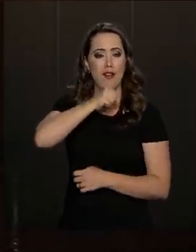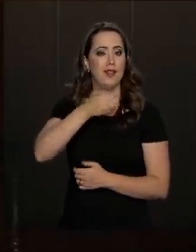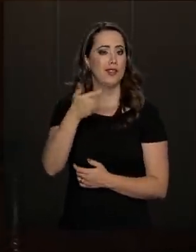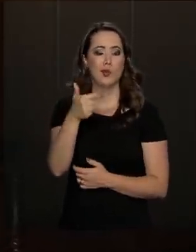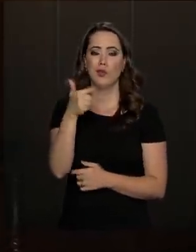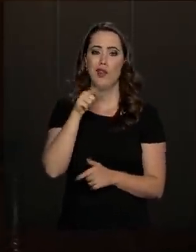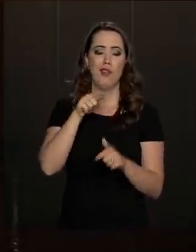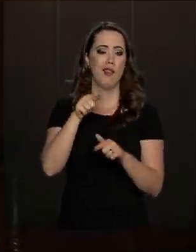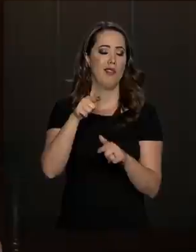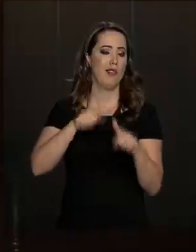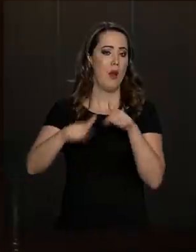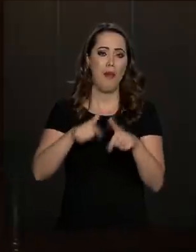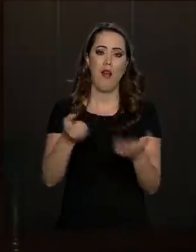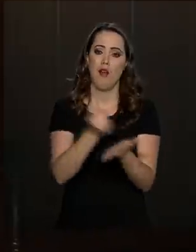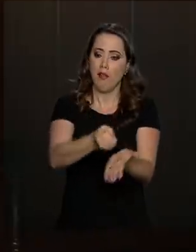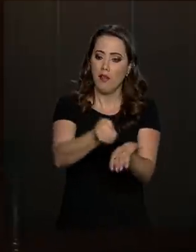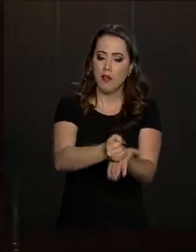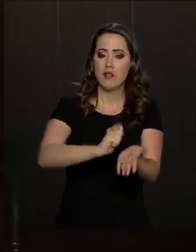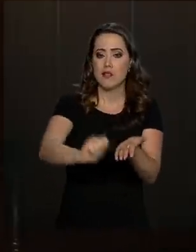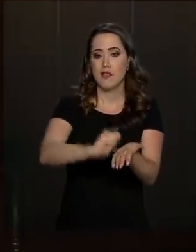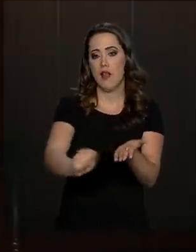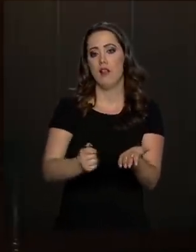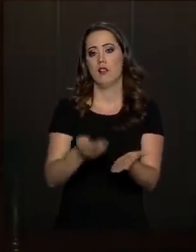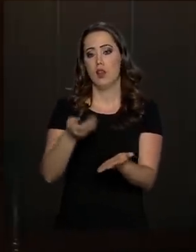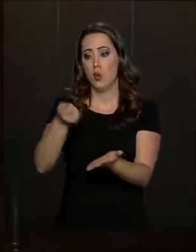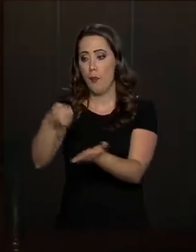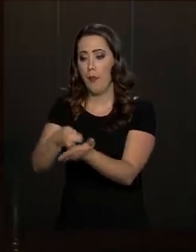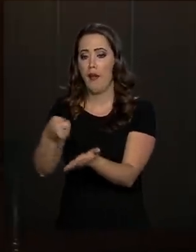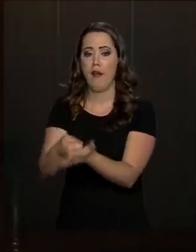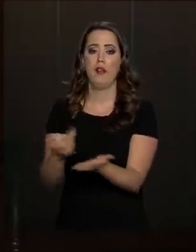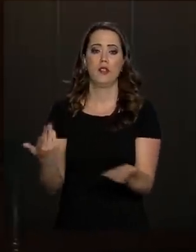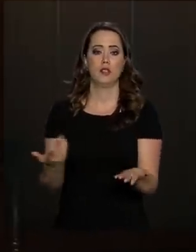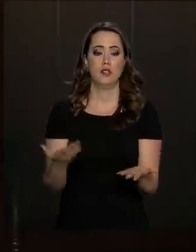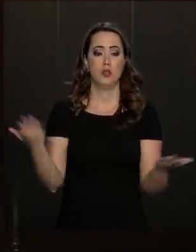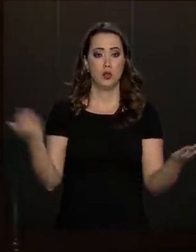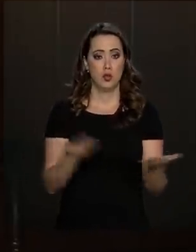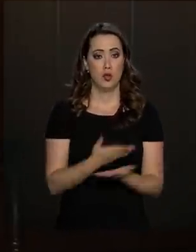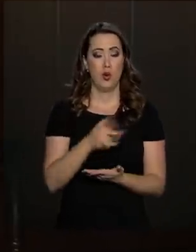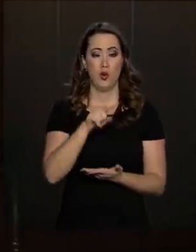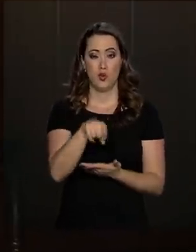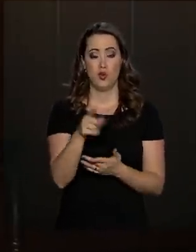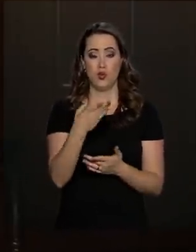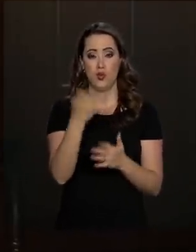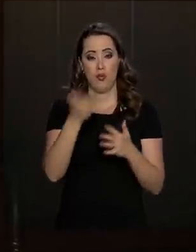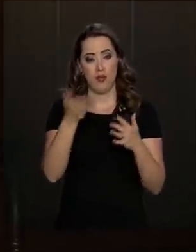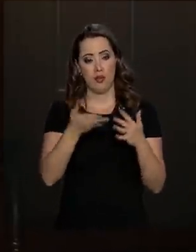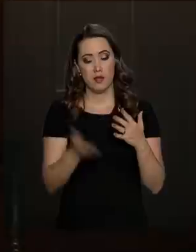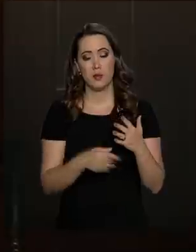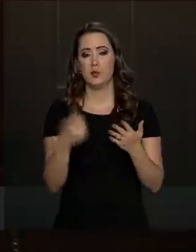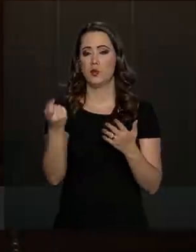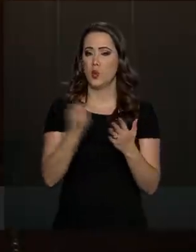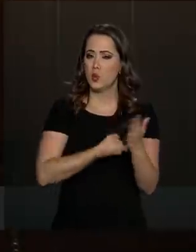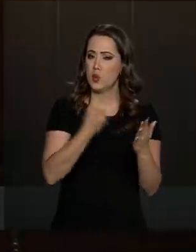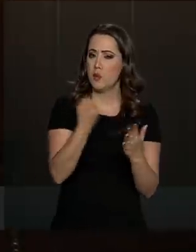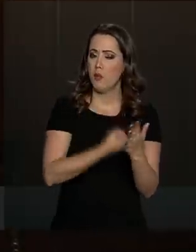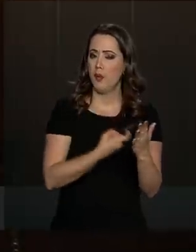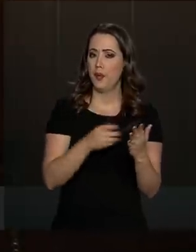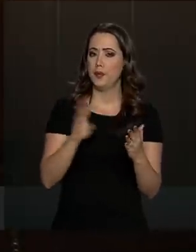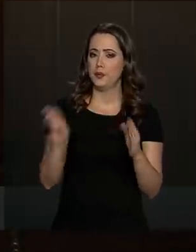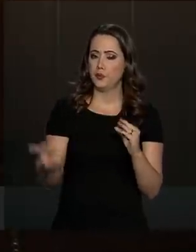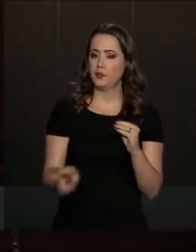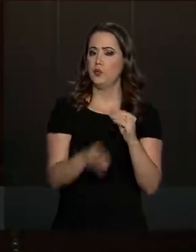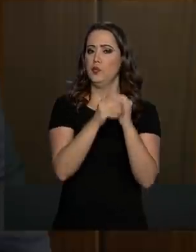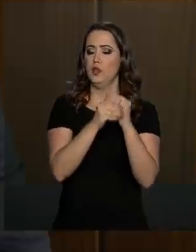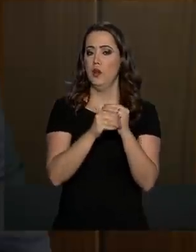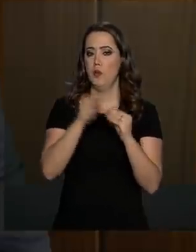Então, não conseguem contribuir. A forma de financiamento é tão equivocada com os impostos sobre a folha de